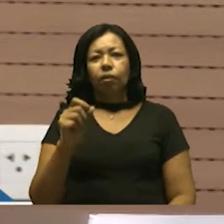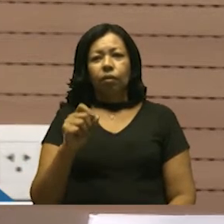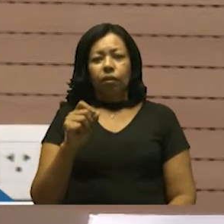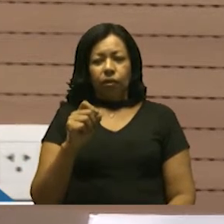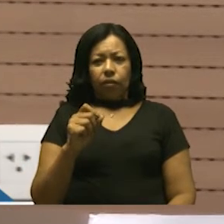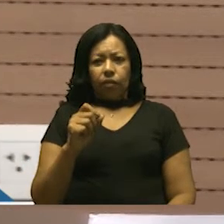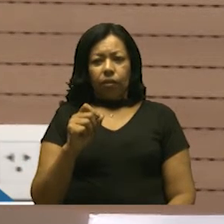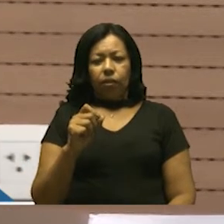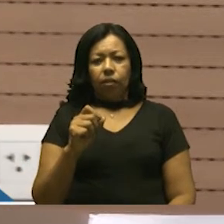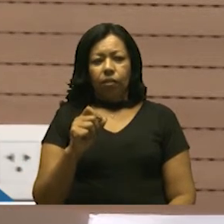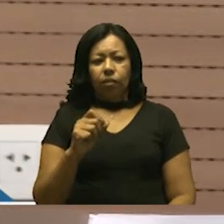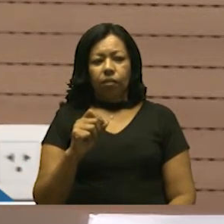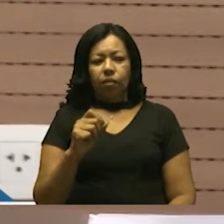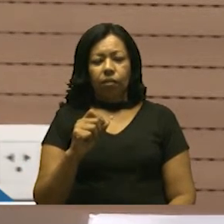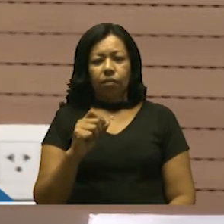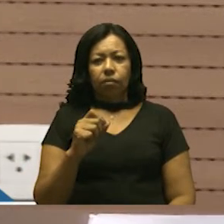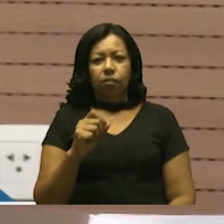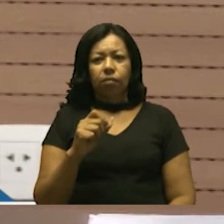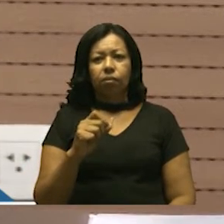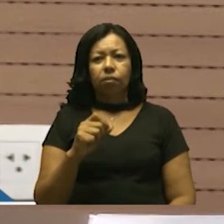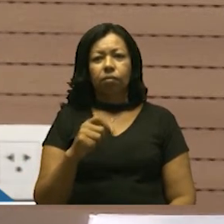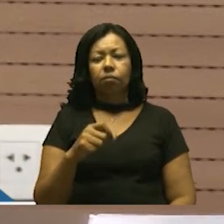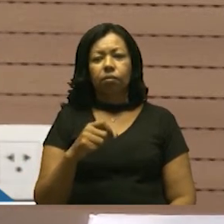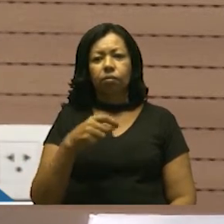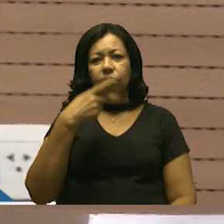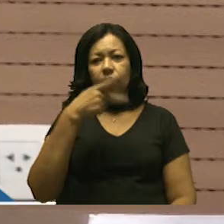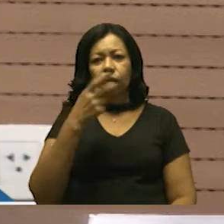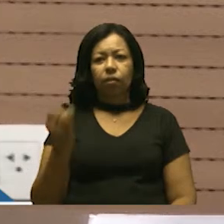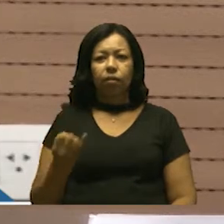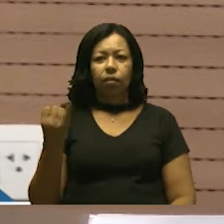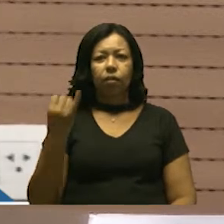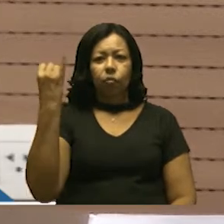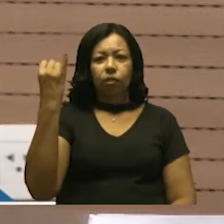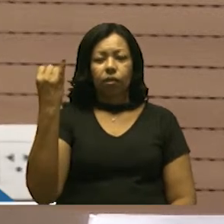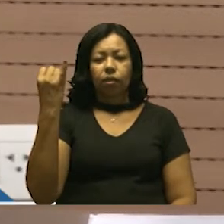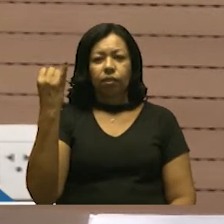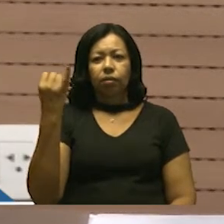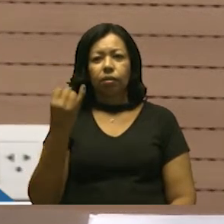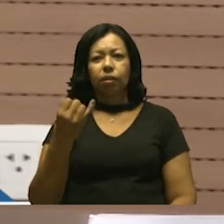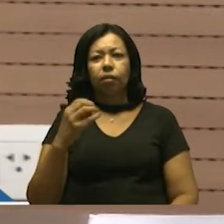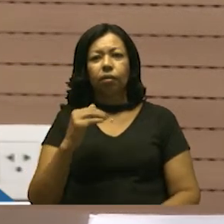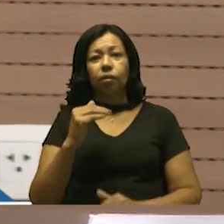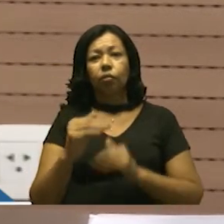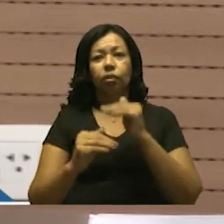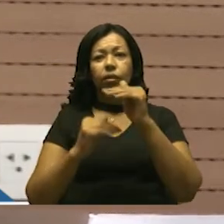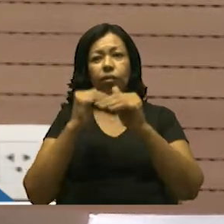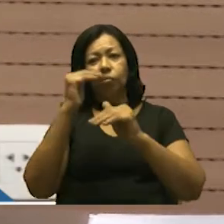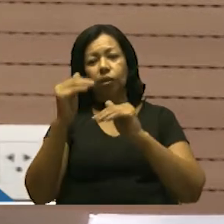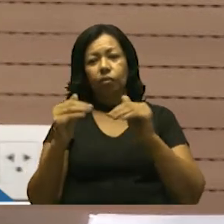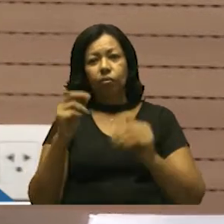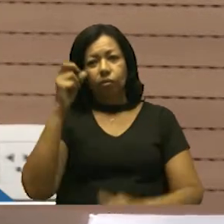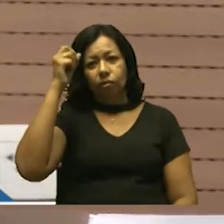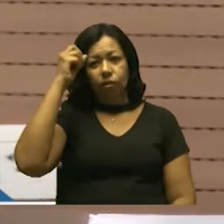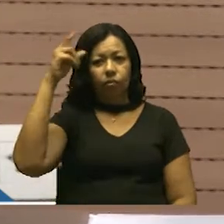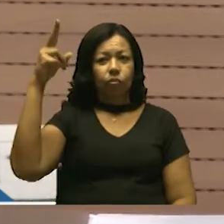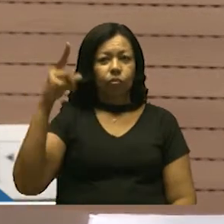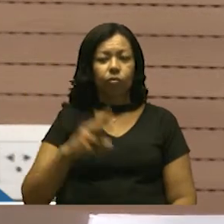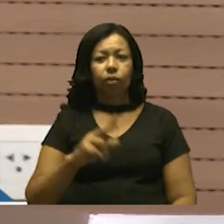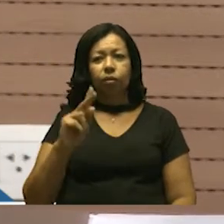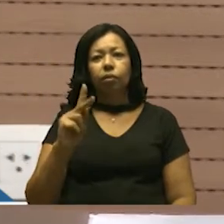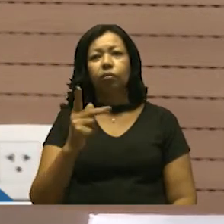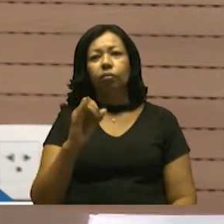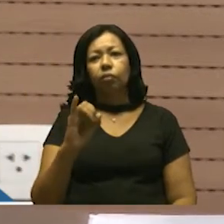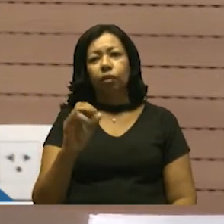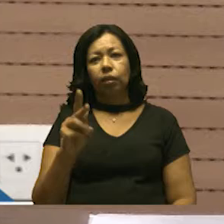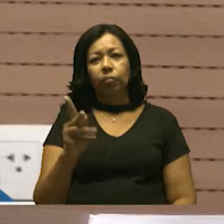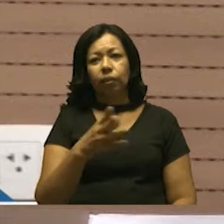decorre sobre a importância e o crescimento da cultura do Hip Hop em